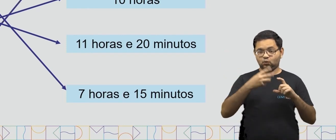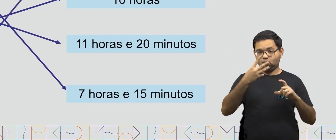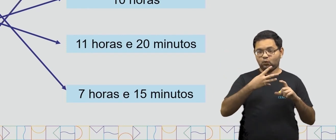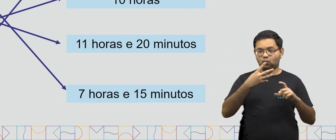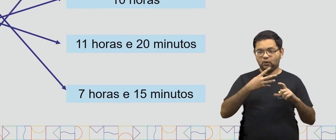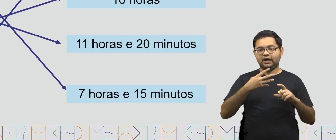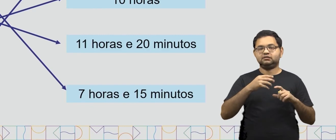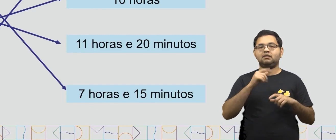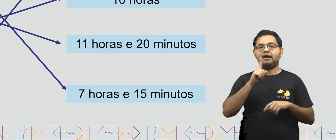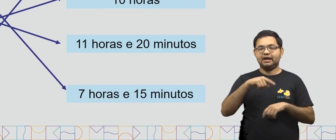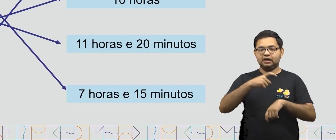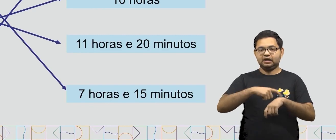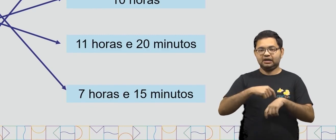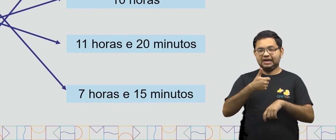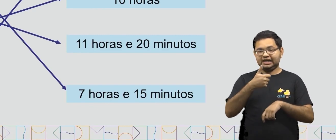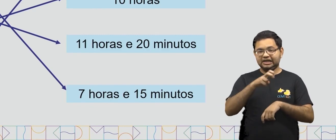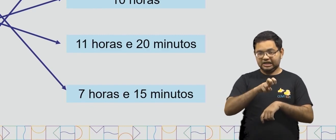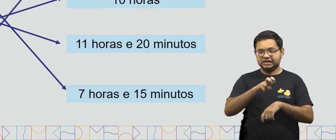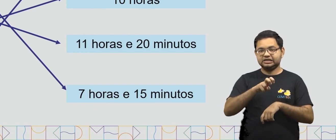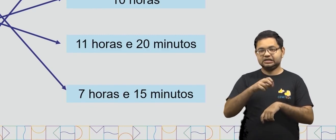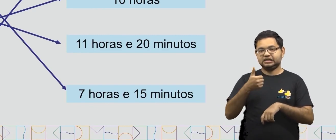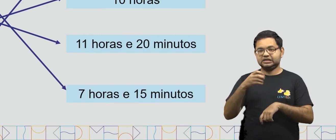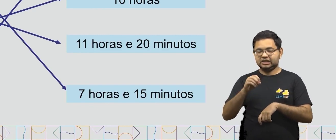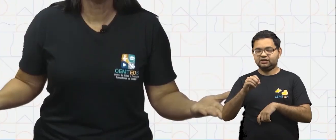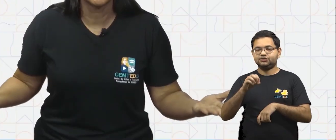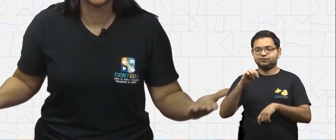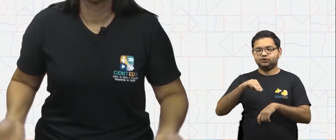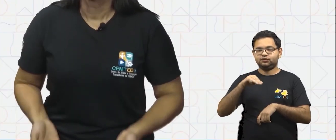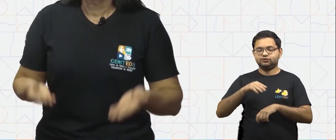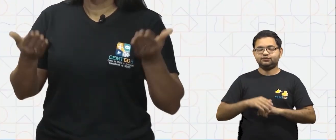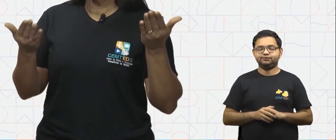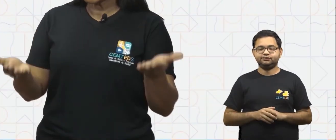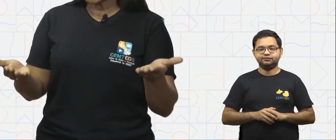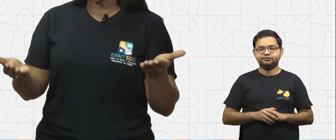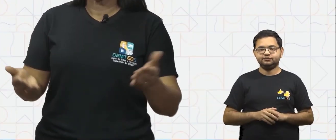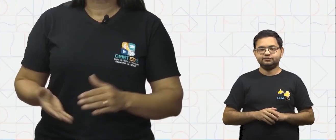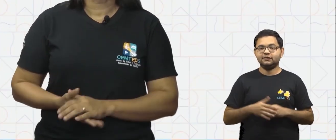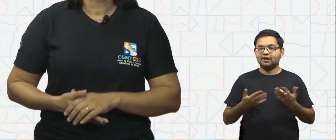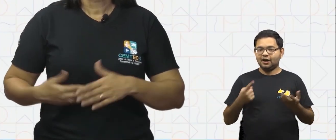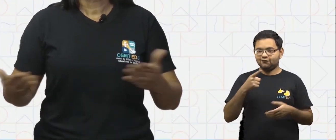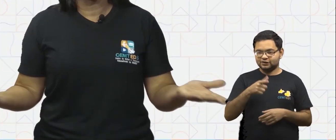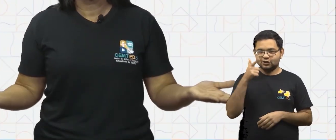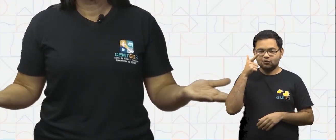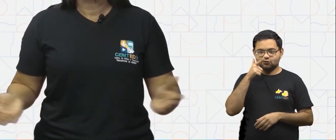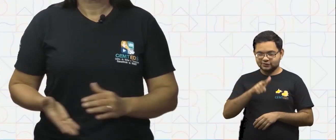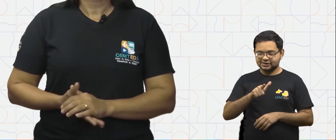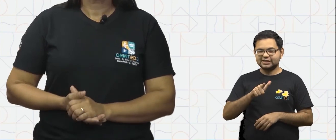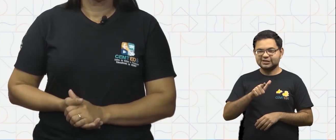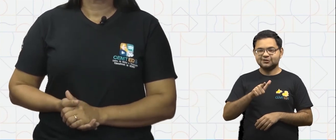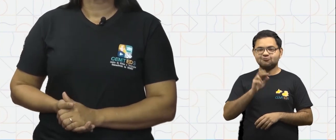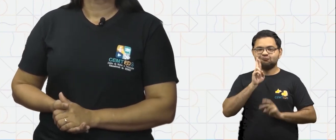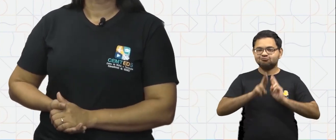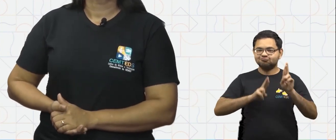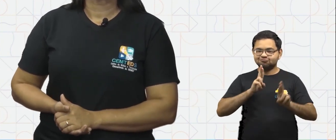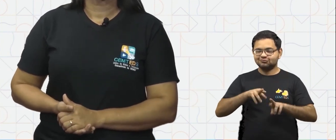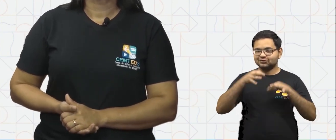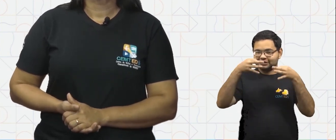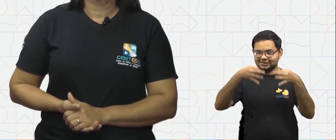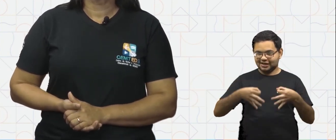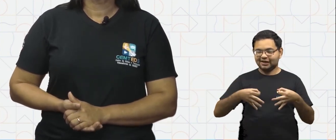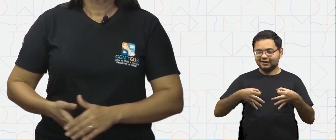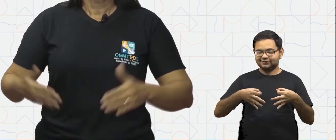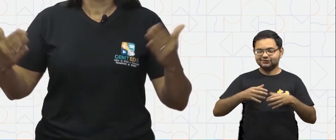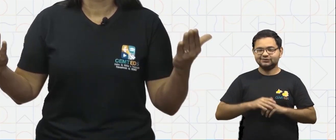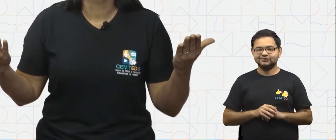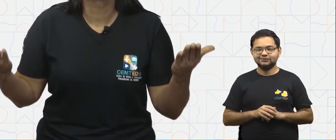falamos 15 horas e 10 minutos. E aí, você acertou todas as nossas atividades